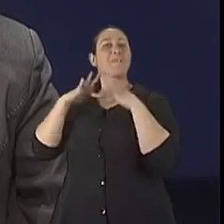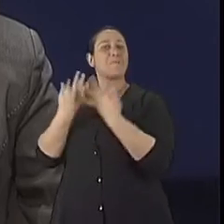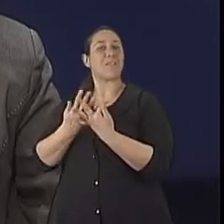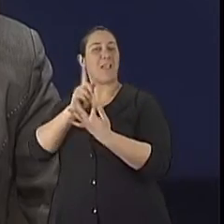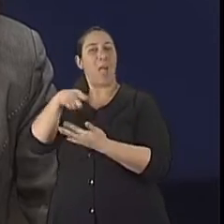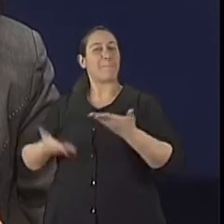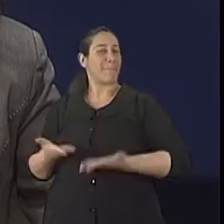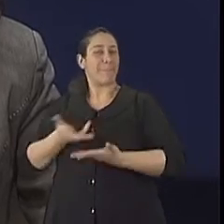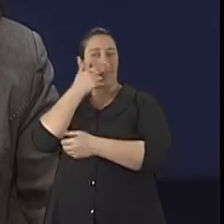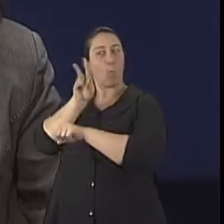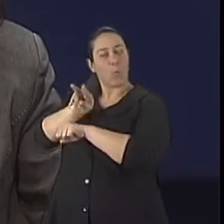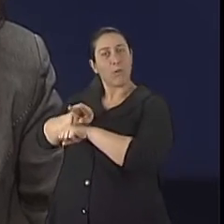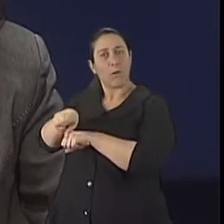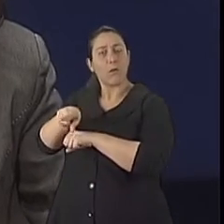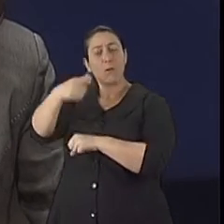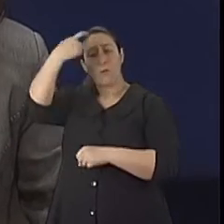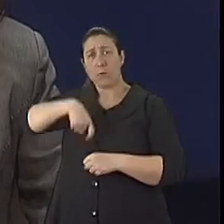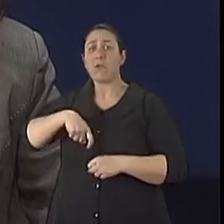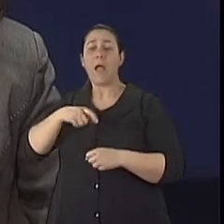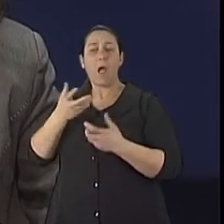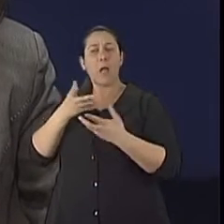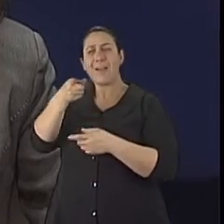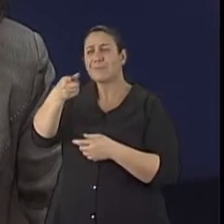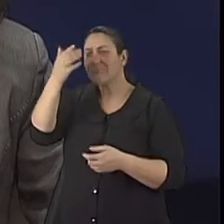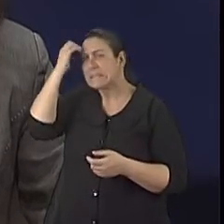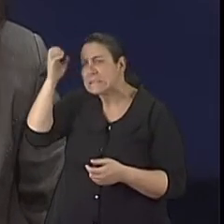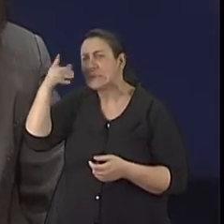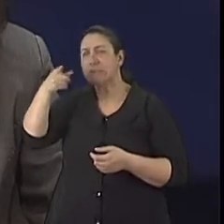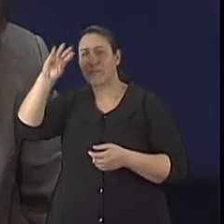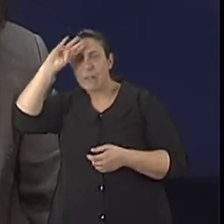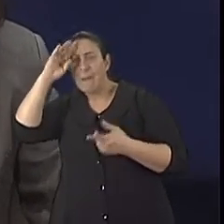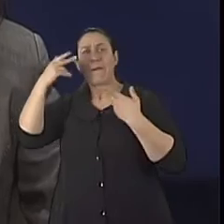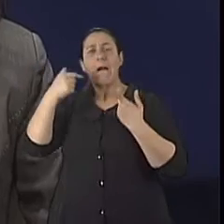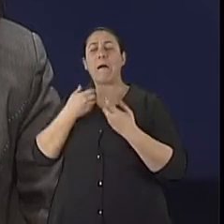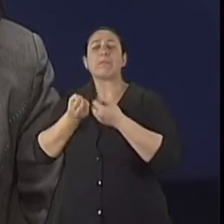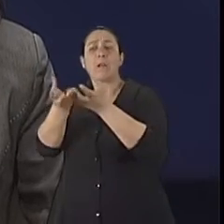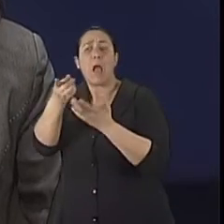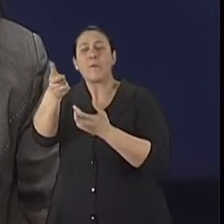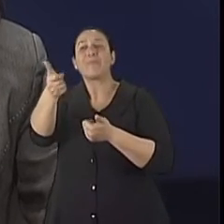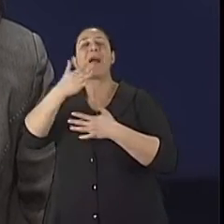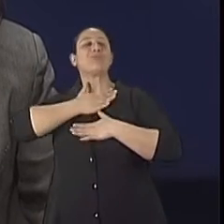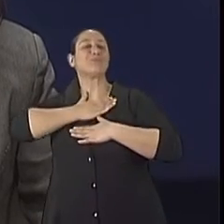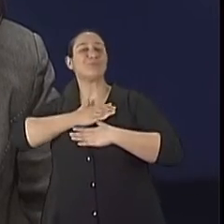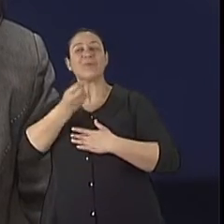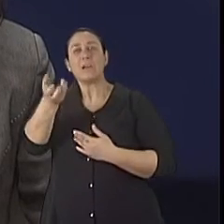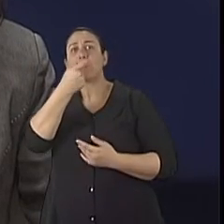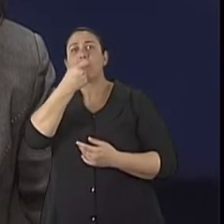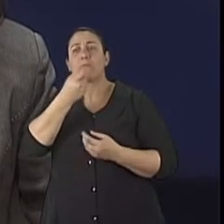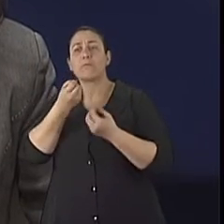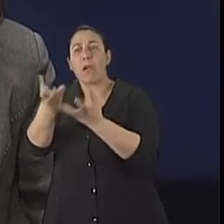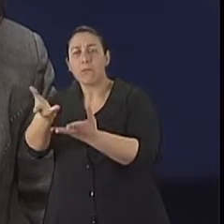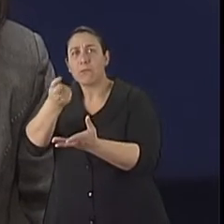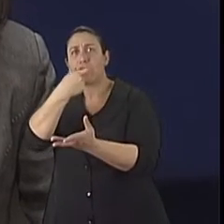no interesse de querer melhorar um sintoma, de poder trazer mais conforto para aquela pessoa, acaba fazendo uma automedicação